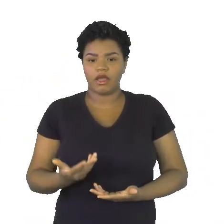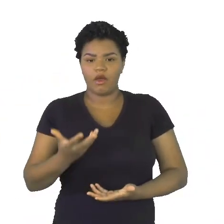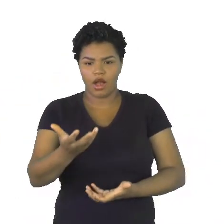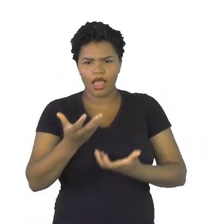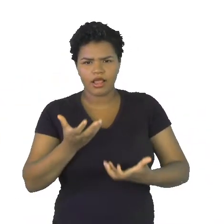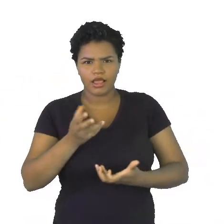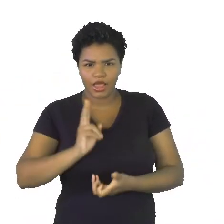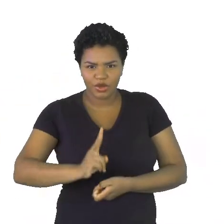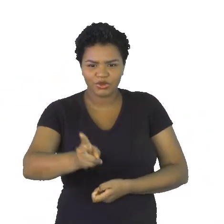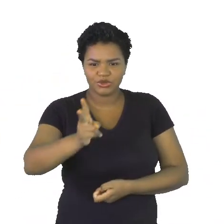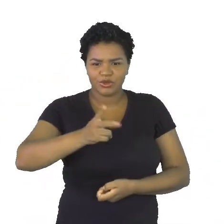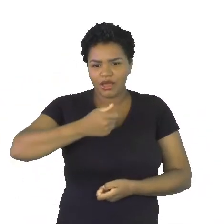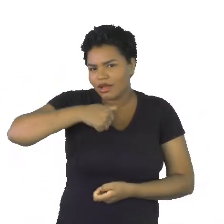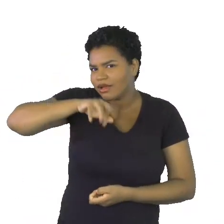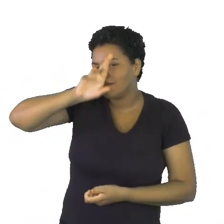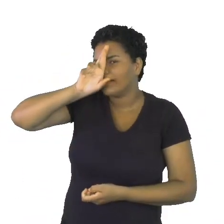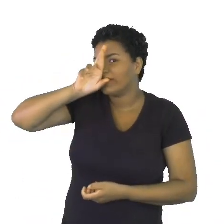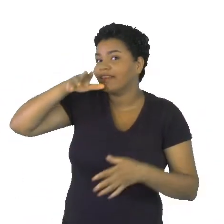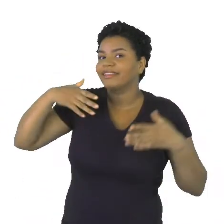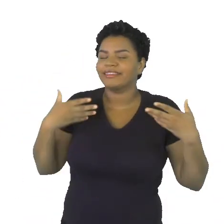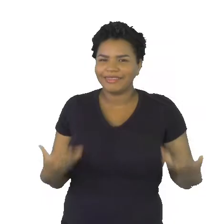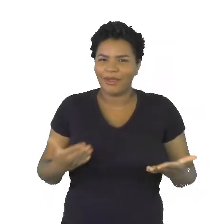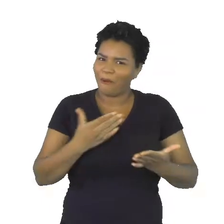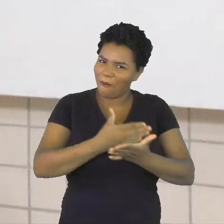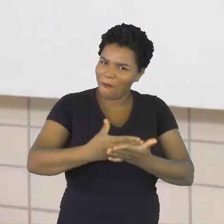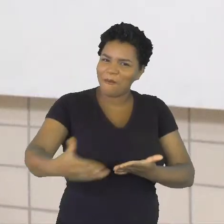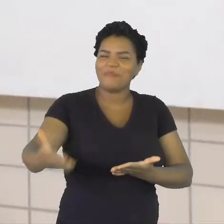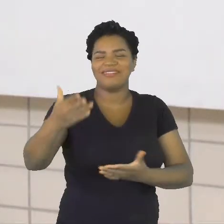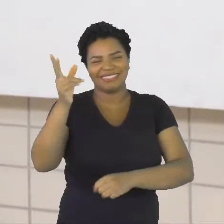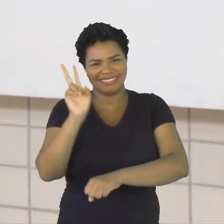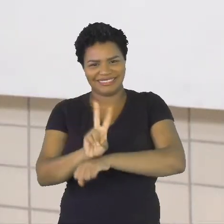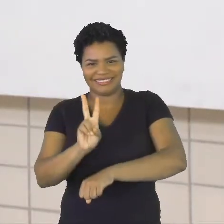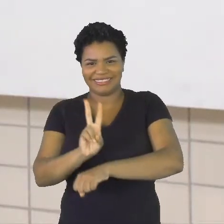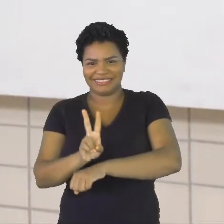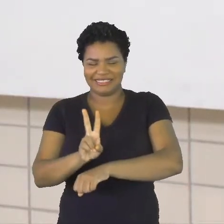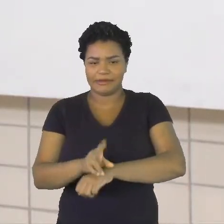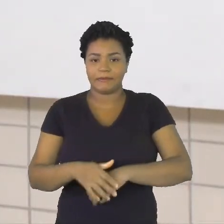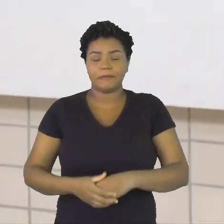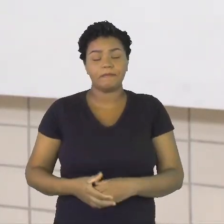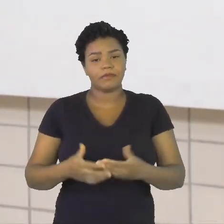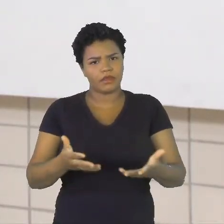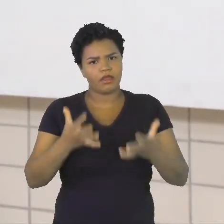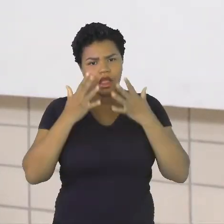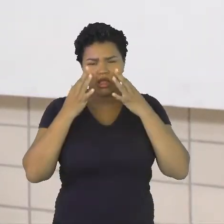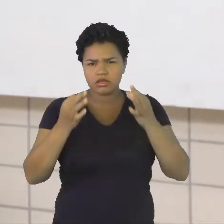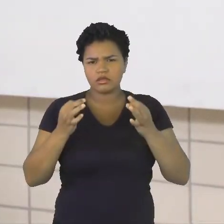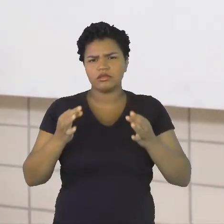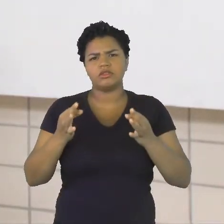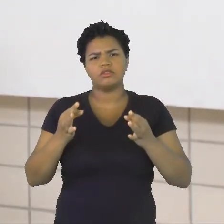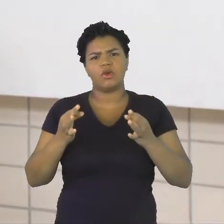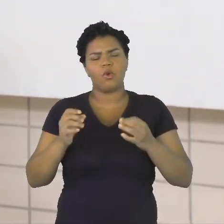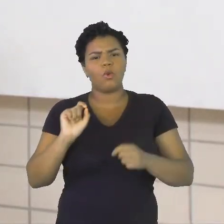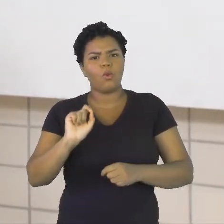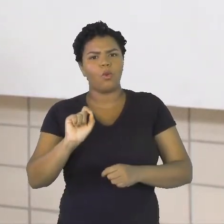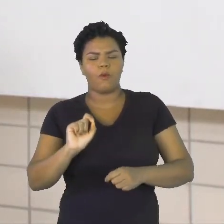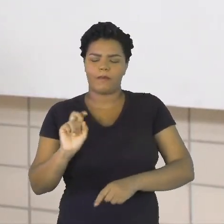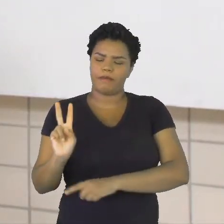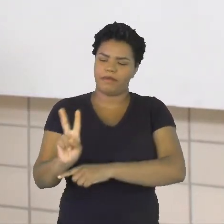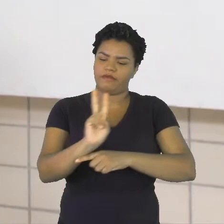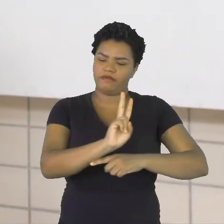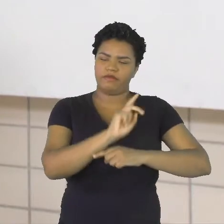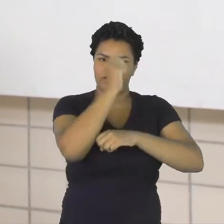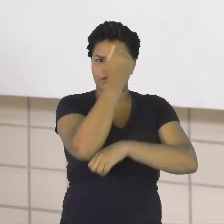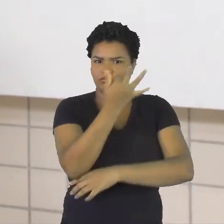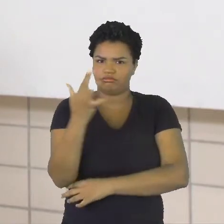respirar? Então, comece a preservar. Ele chama atenção para a preservação aí das florestas do